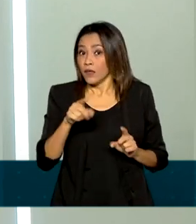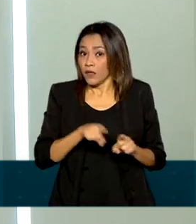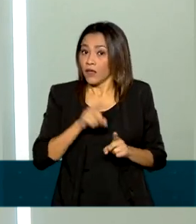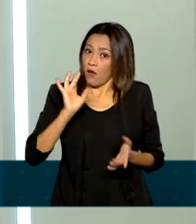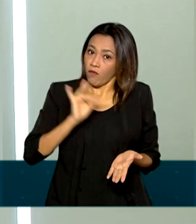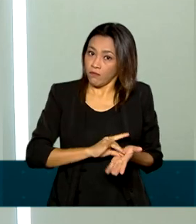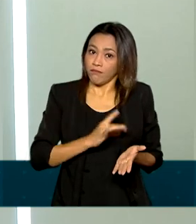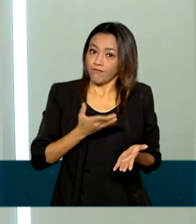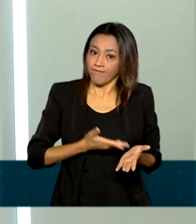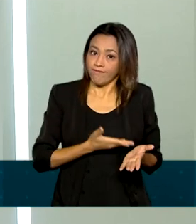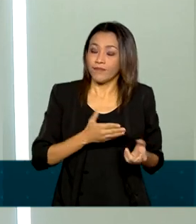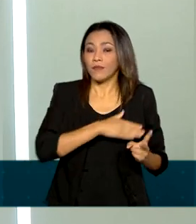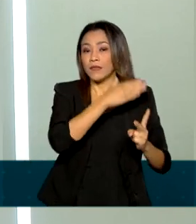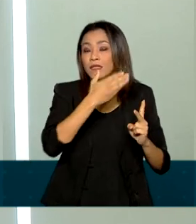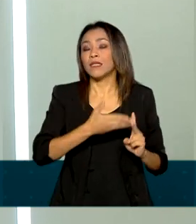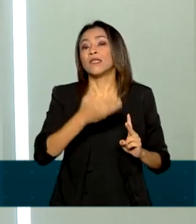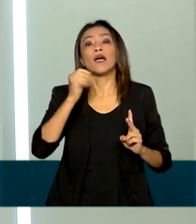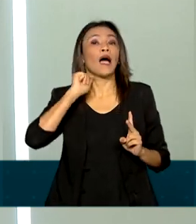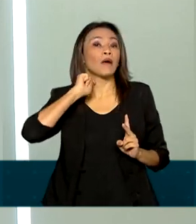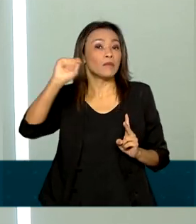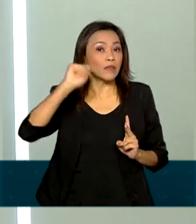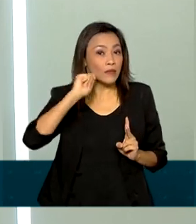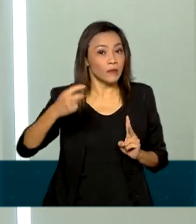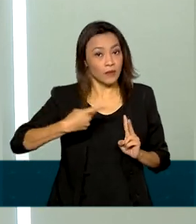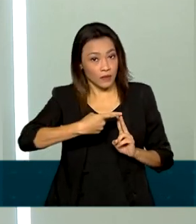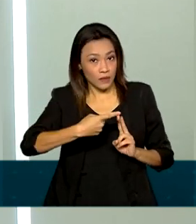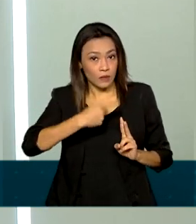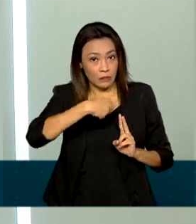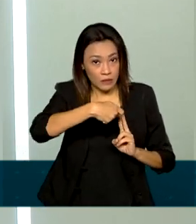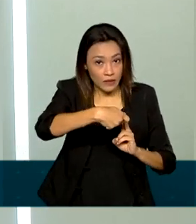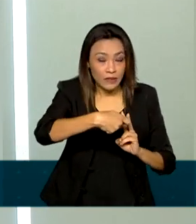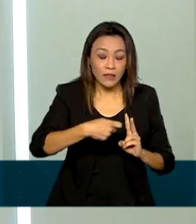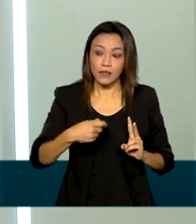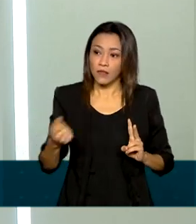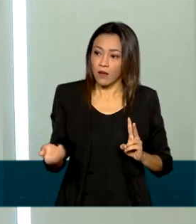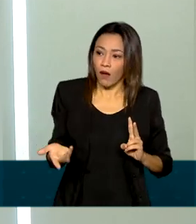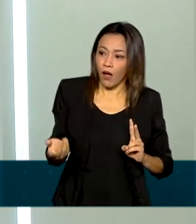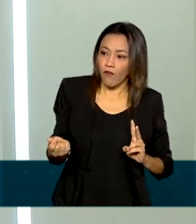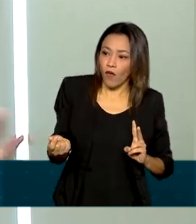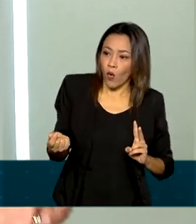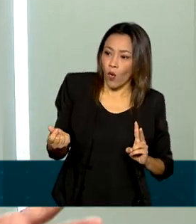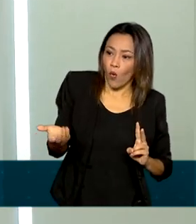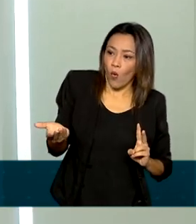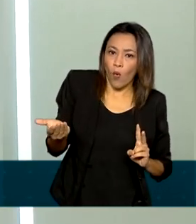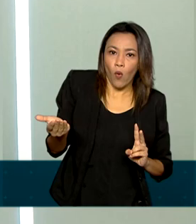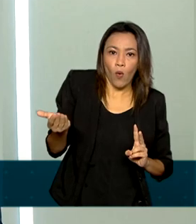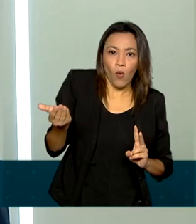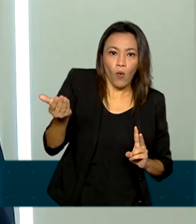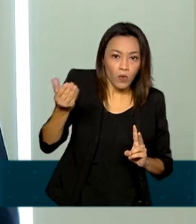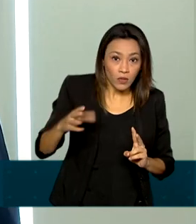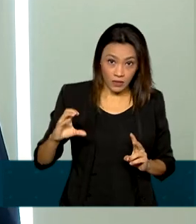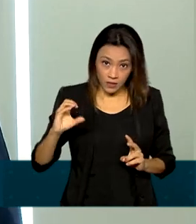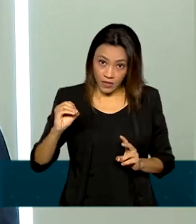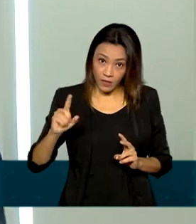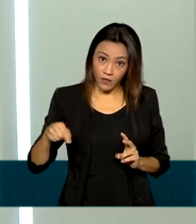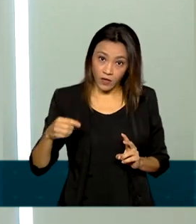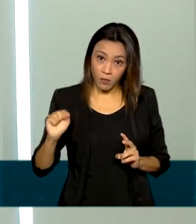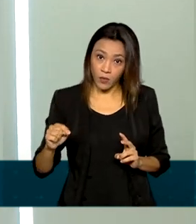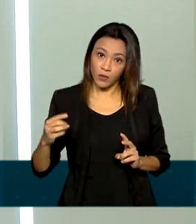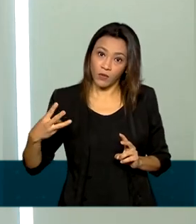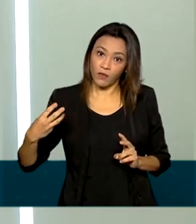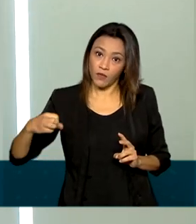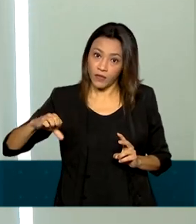oficiosa de abril, que demonstraram que os preços estavam em crescimento. 0,93 em março,